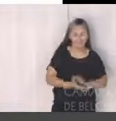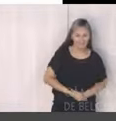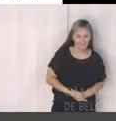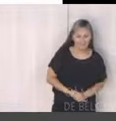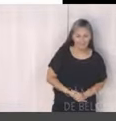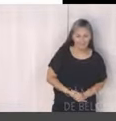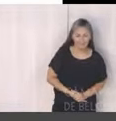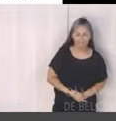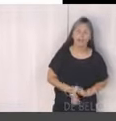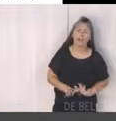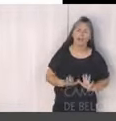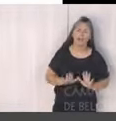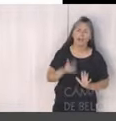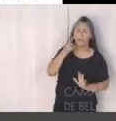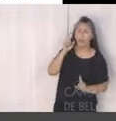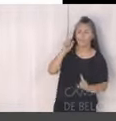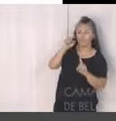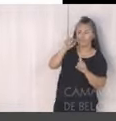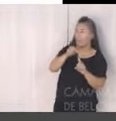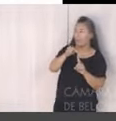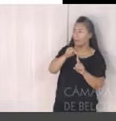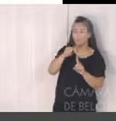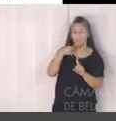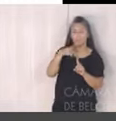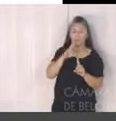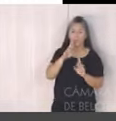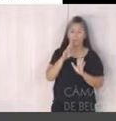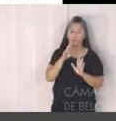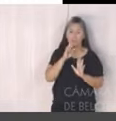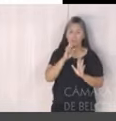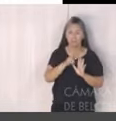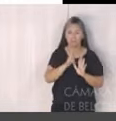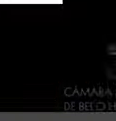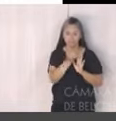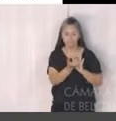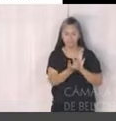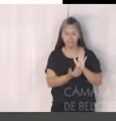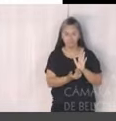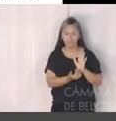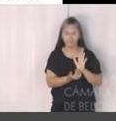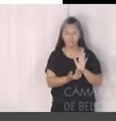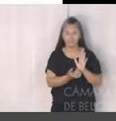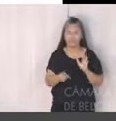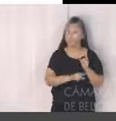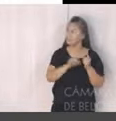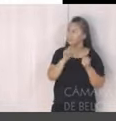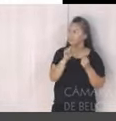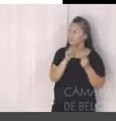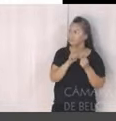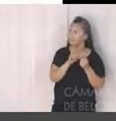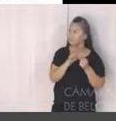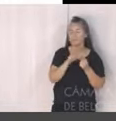Aqui algumas metas e resultados, dessa área de resultado. Intervenções estruturantes em Vila Viva,